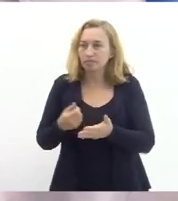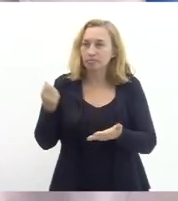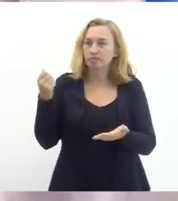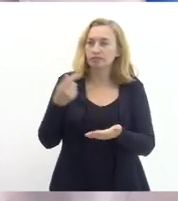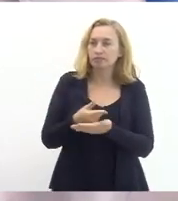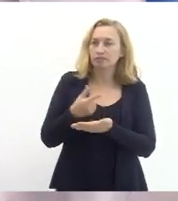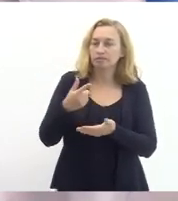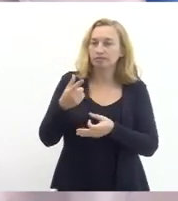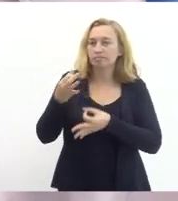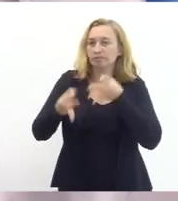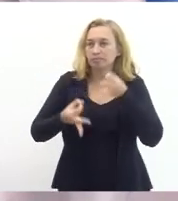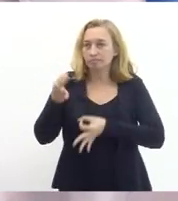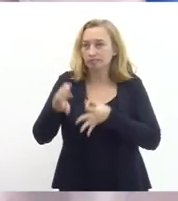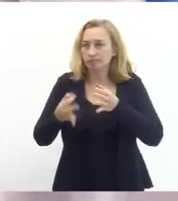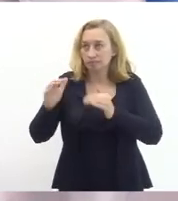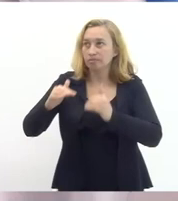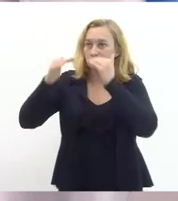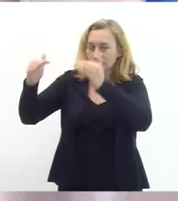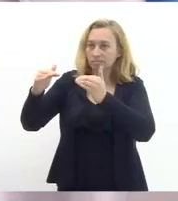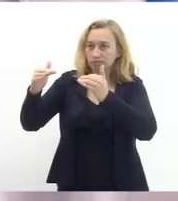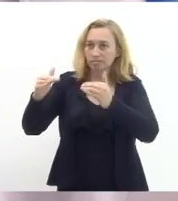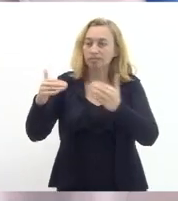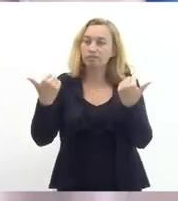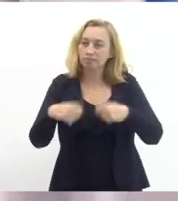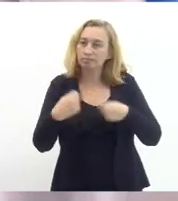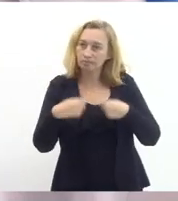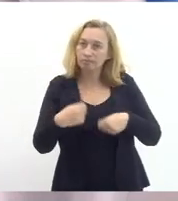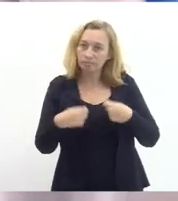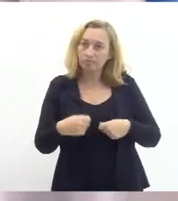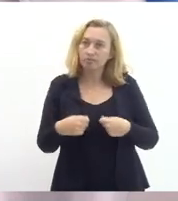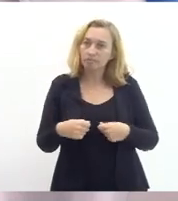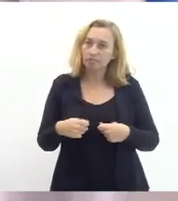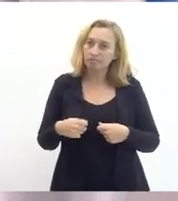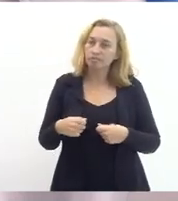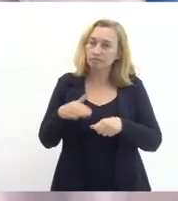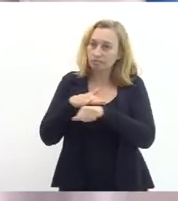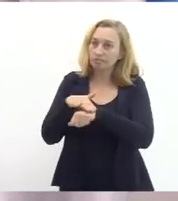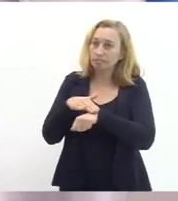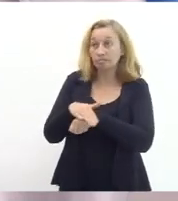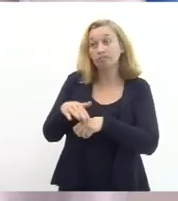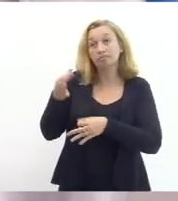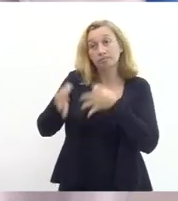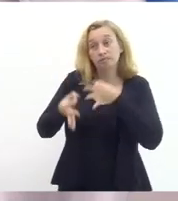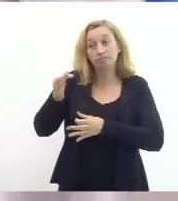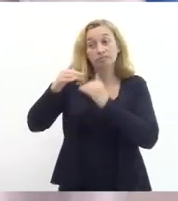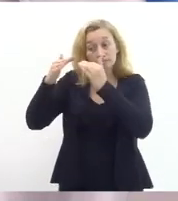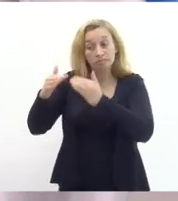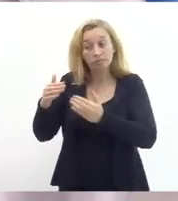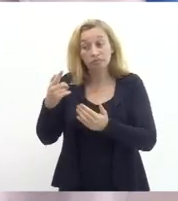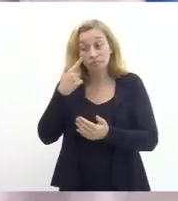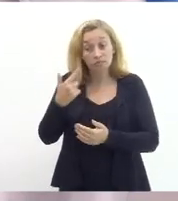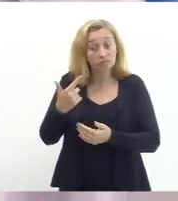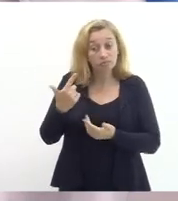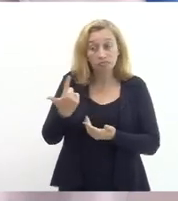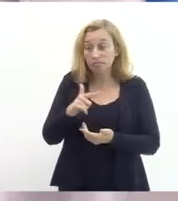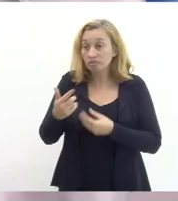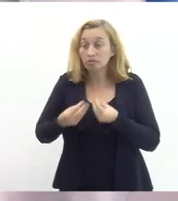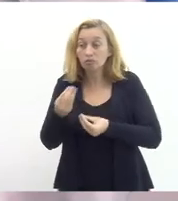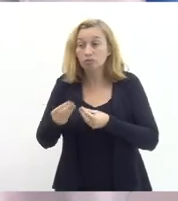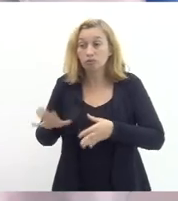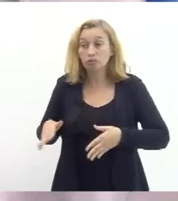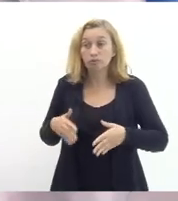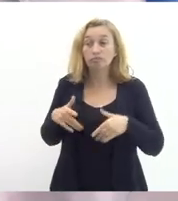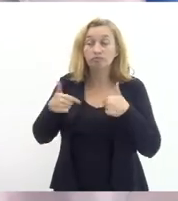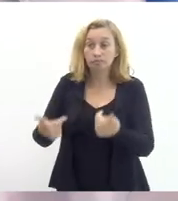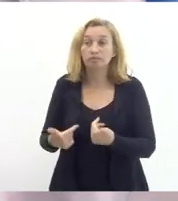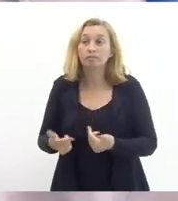nos termos estabelecidos no regime tem que fazer quando chega o momento em que não é mais possível tem que acionar outros entes mas o